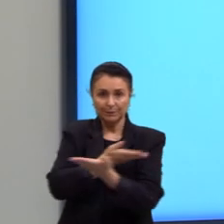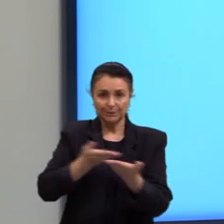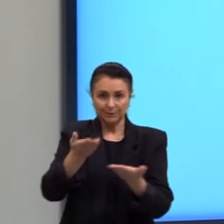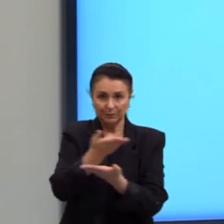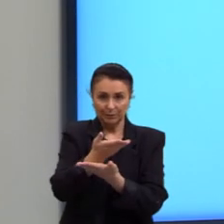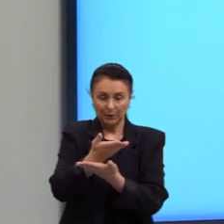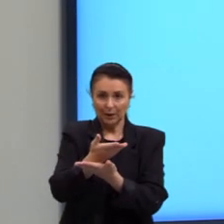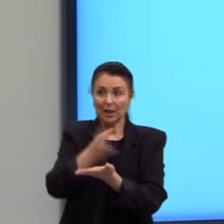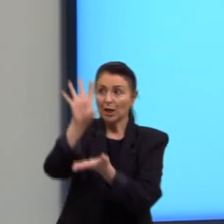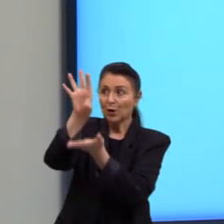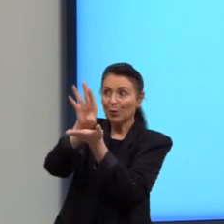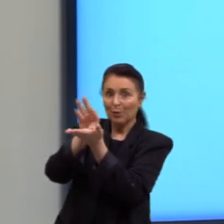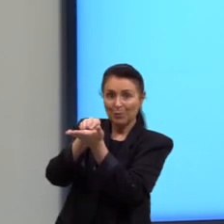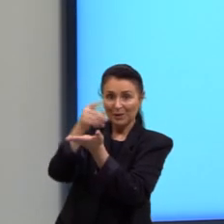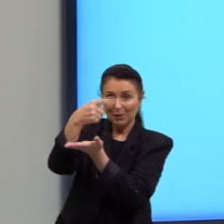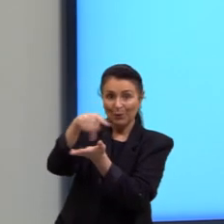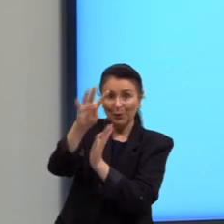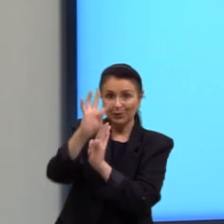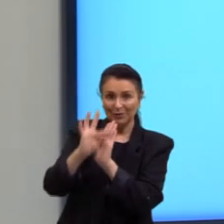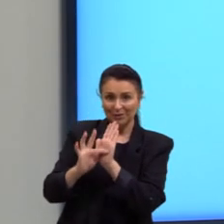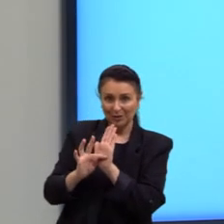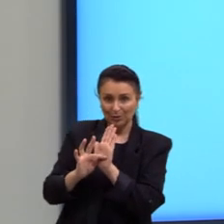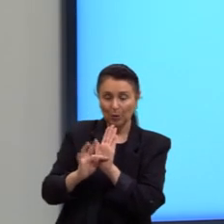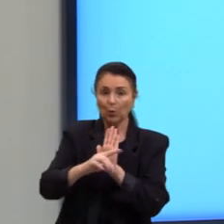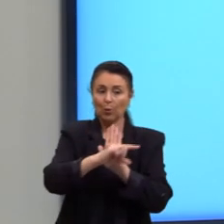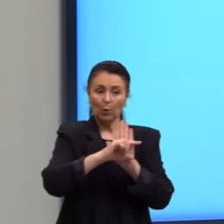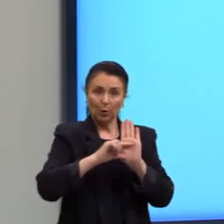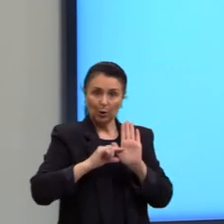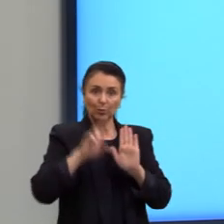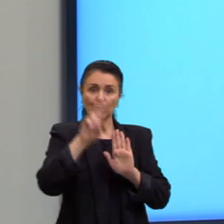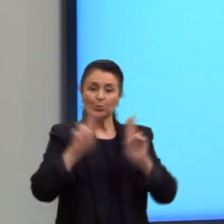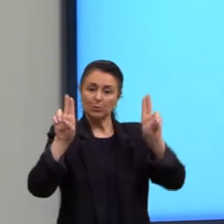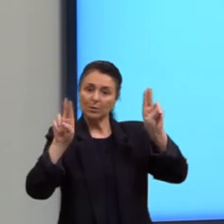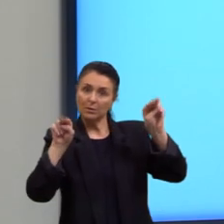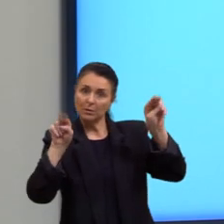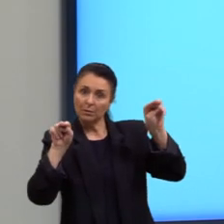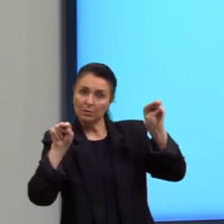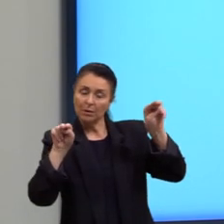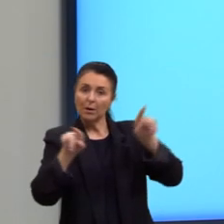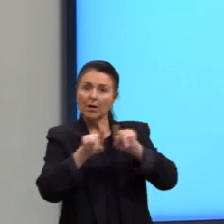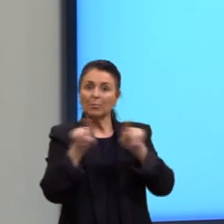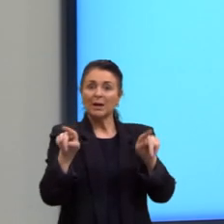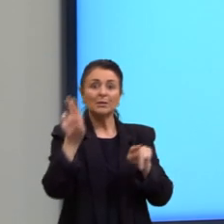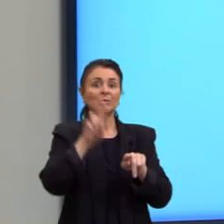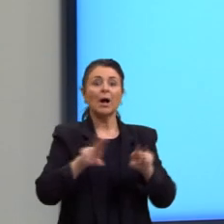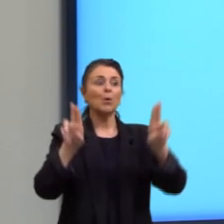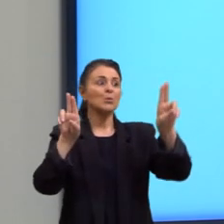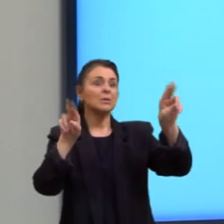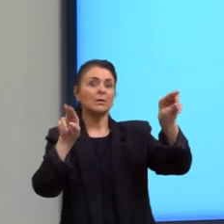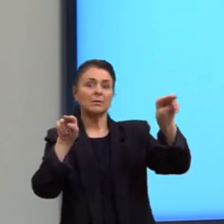Júnior, o historiador, está sendo citado, mas ele não está sendo citado com as aspas.